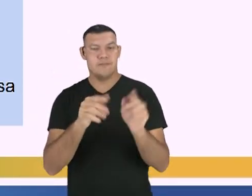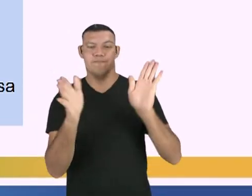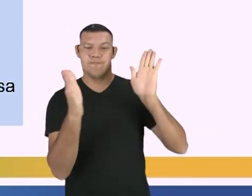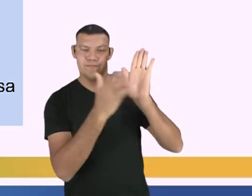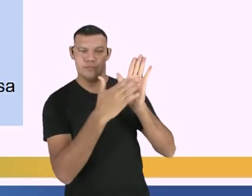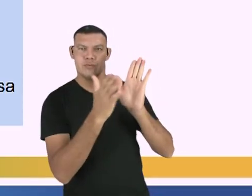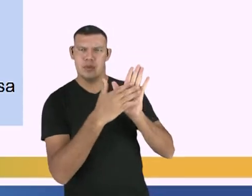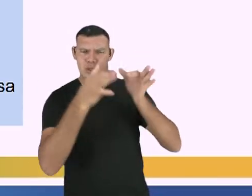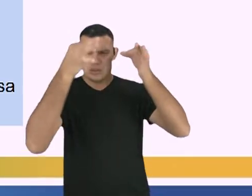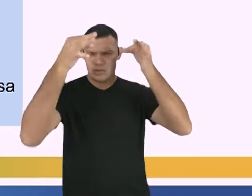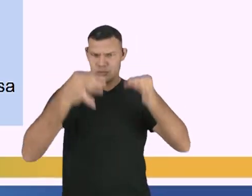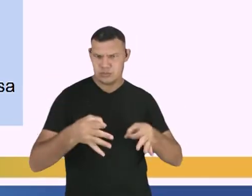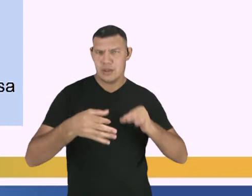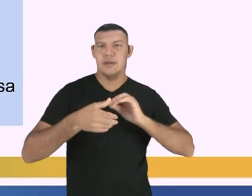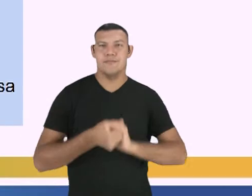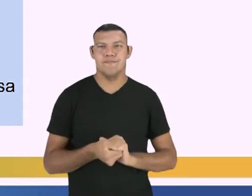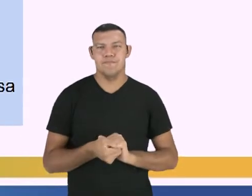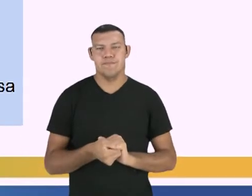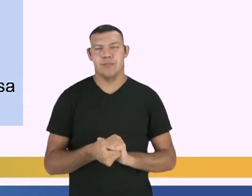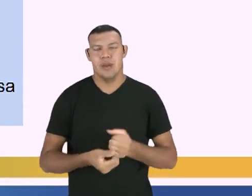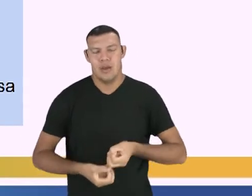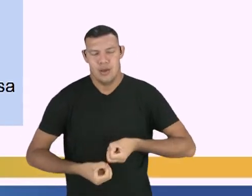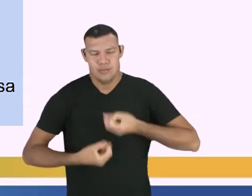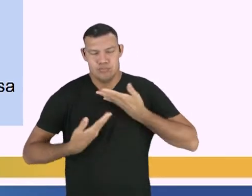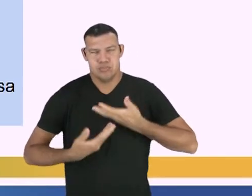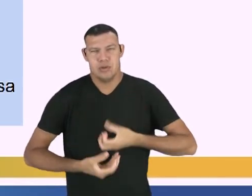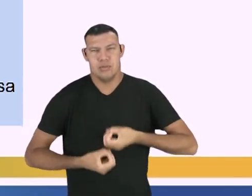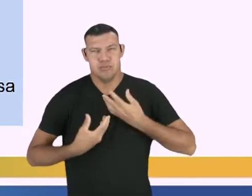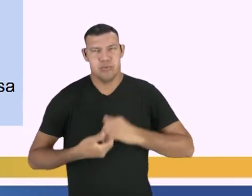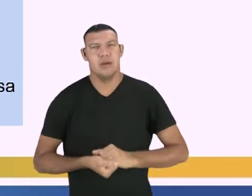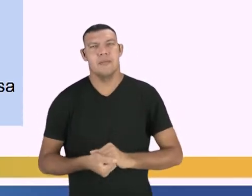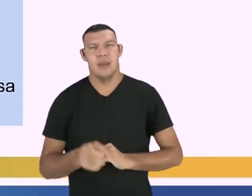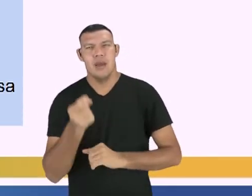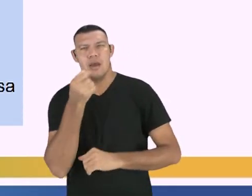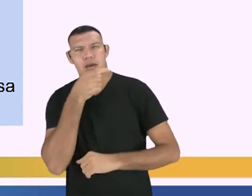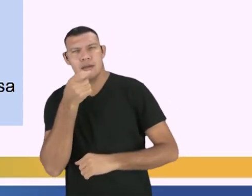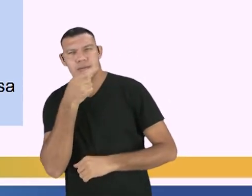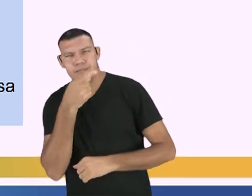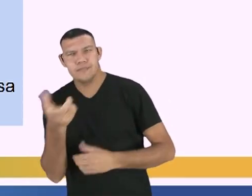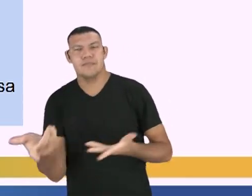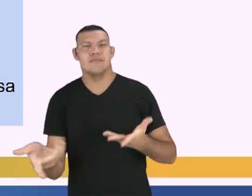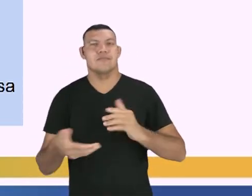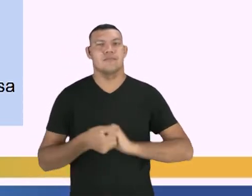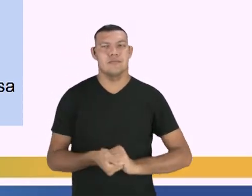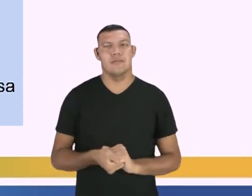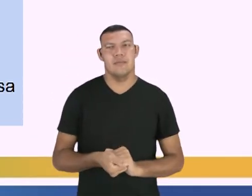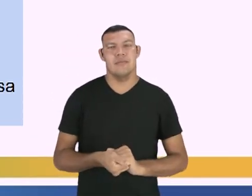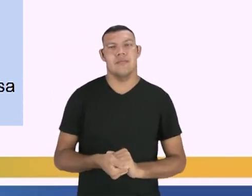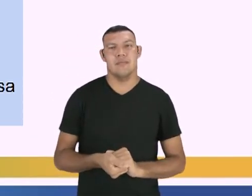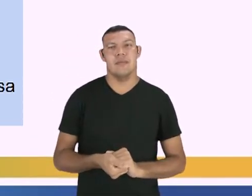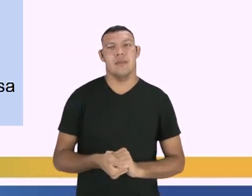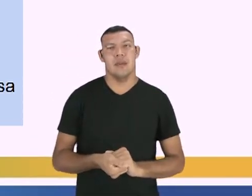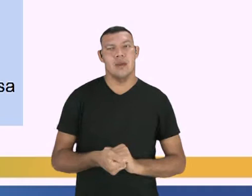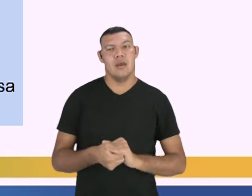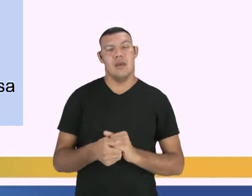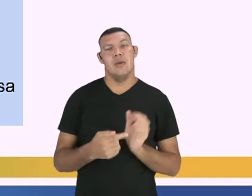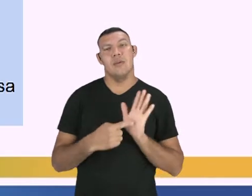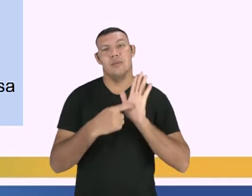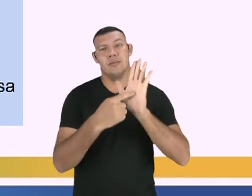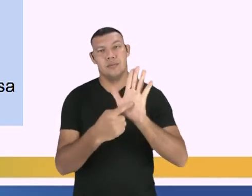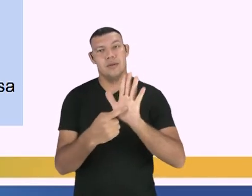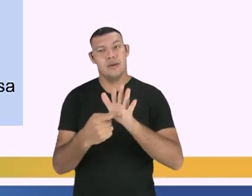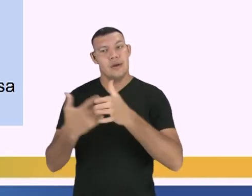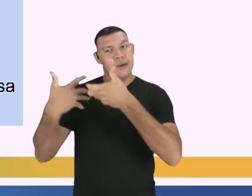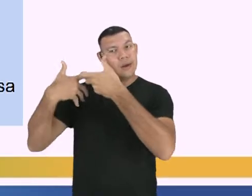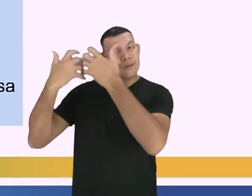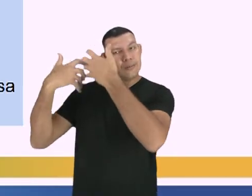propuseram. O objetivo é de emocionar, o objetivo é de divertir, o objetivo é levar uma reflexão. Então,